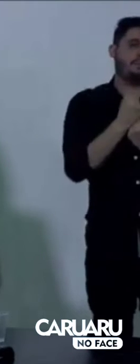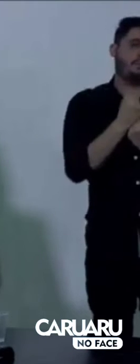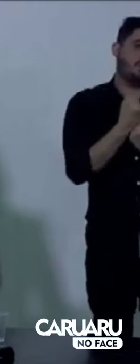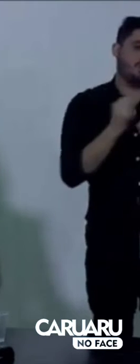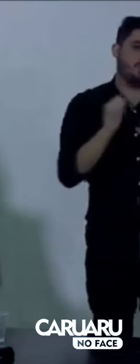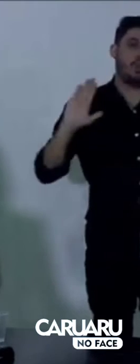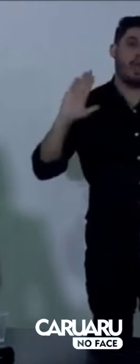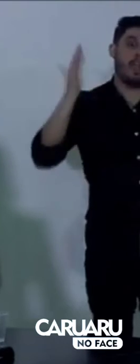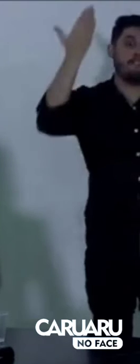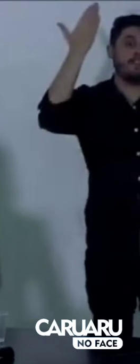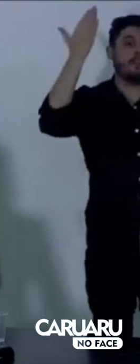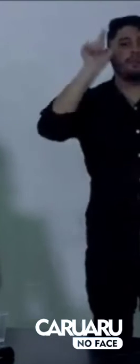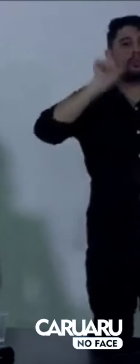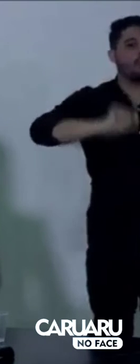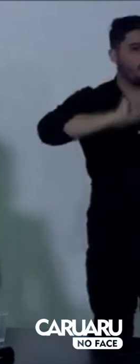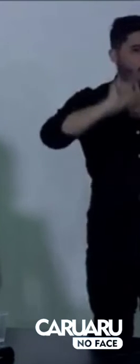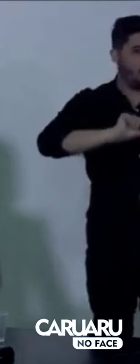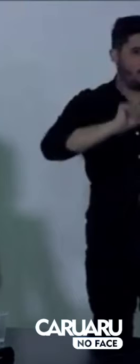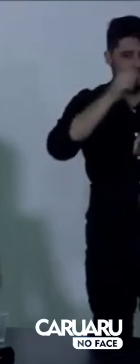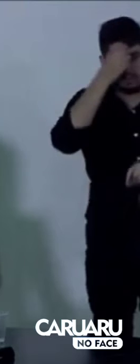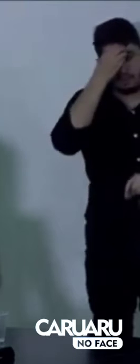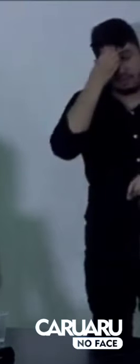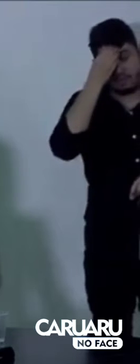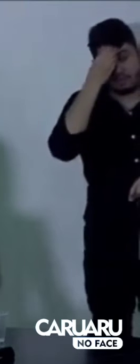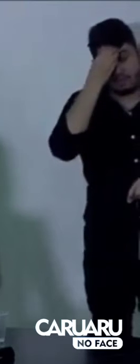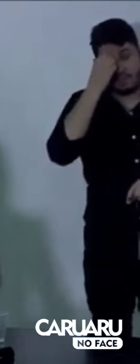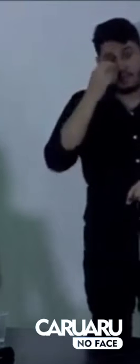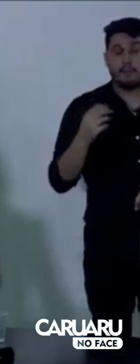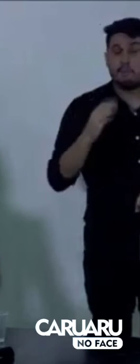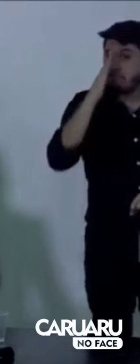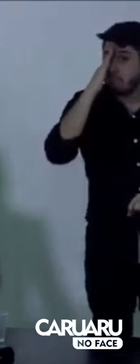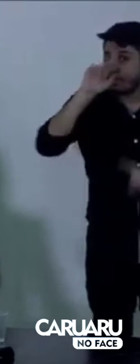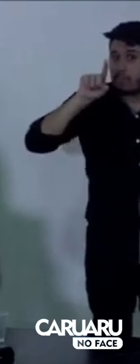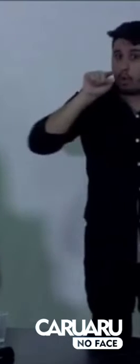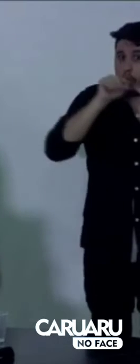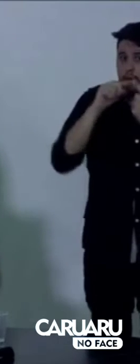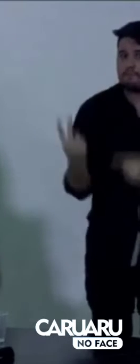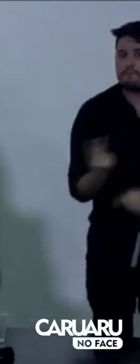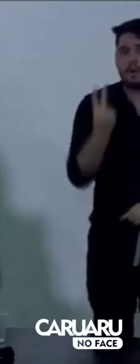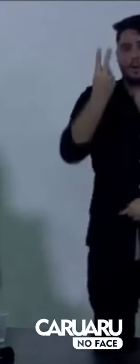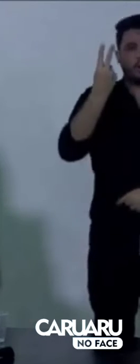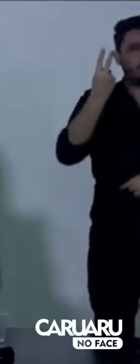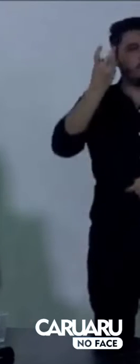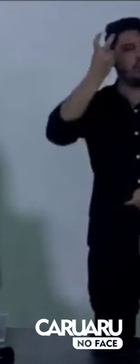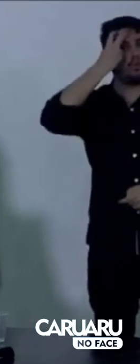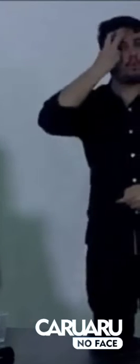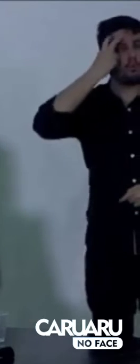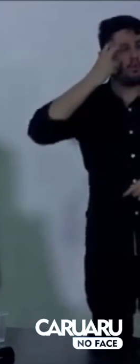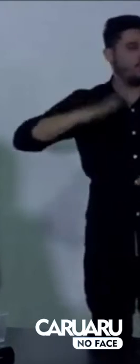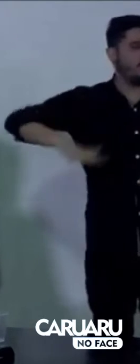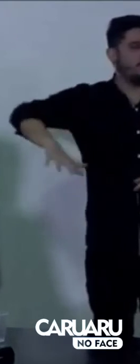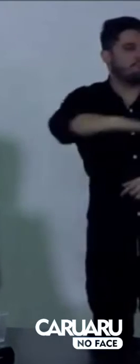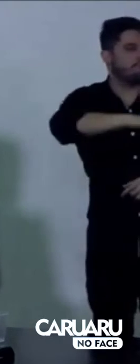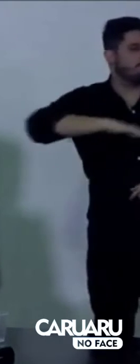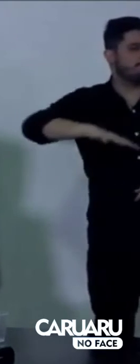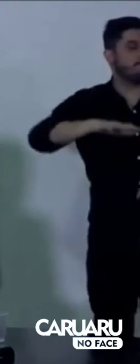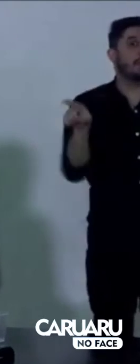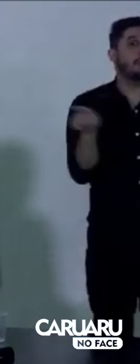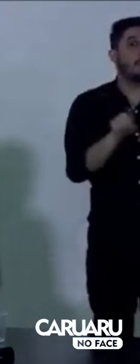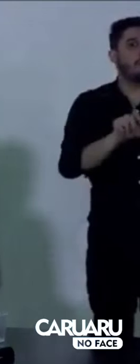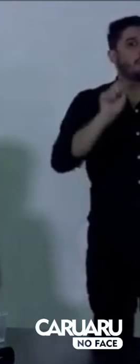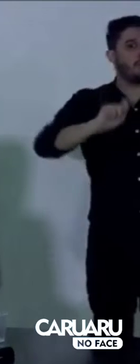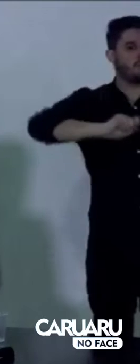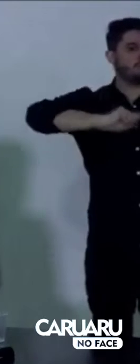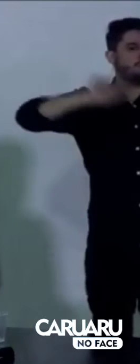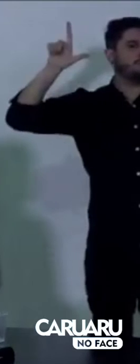evento que pudesse, que possa valorizar a cultura local, ser transmitido online e permitir que as pessoas